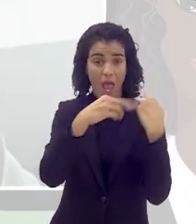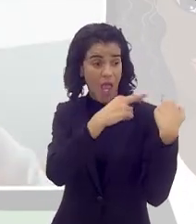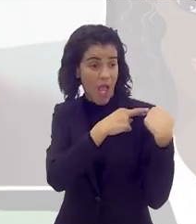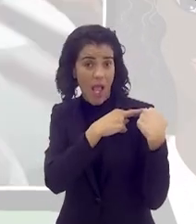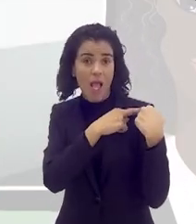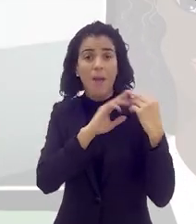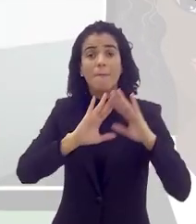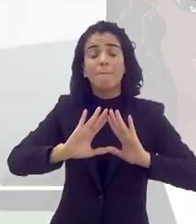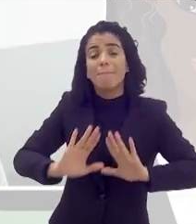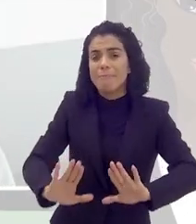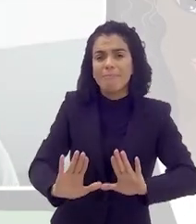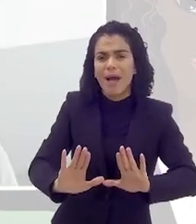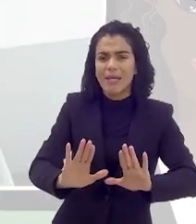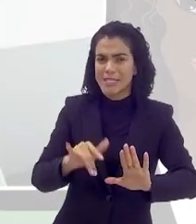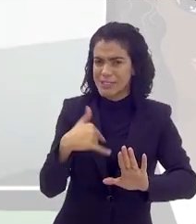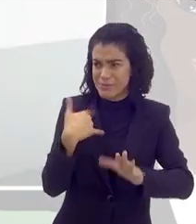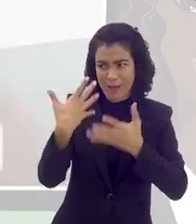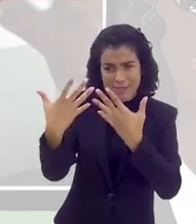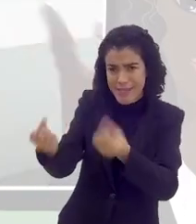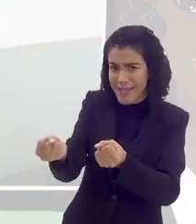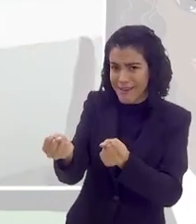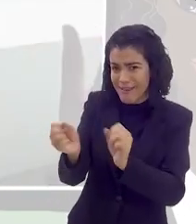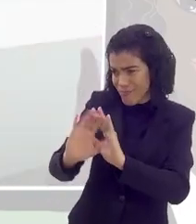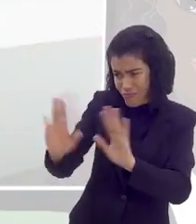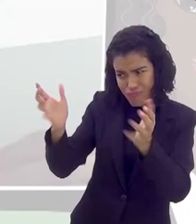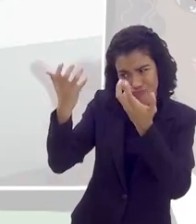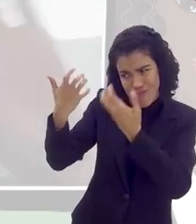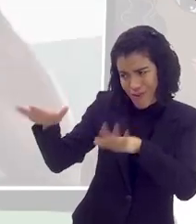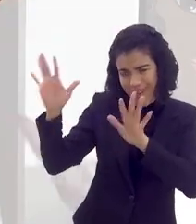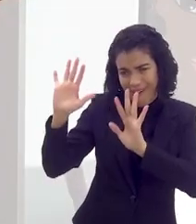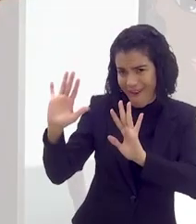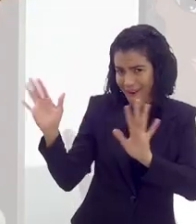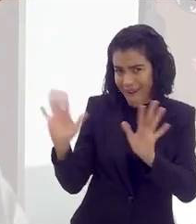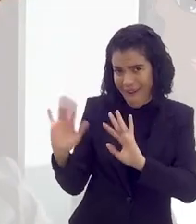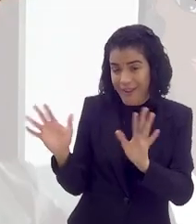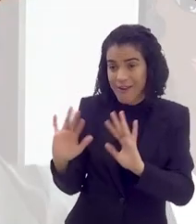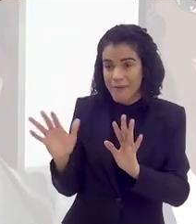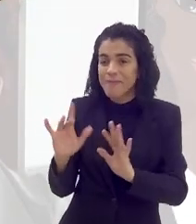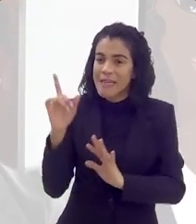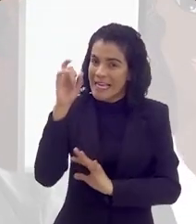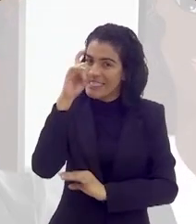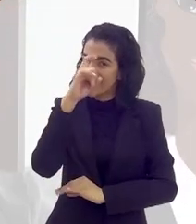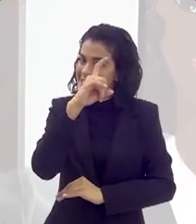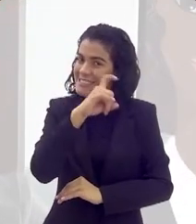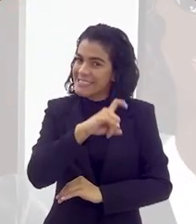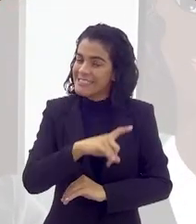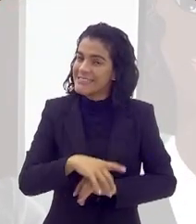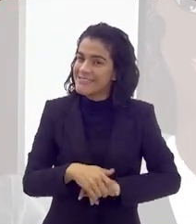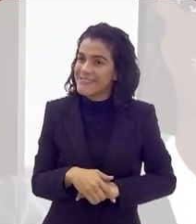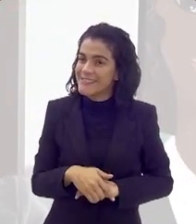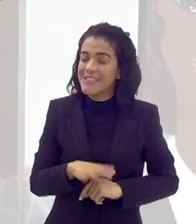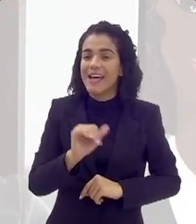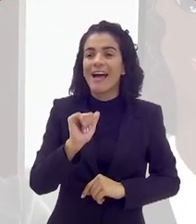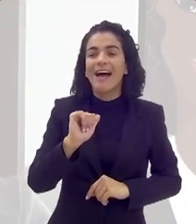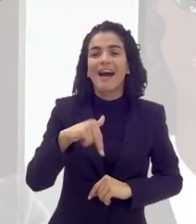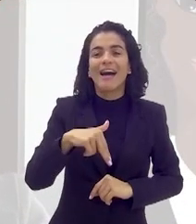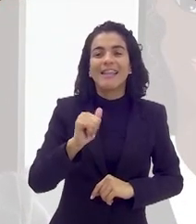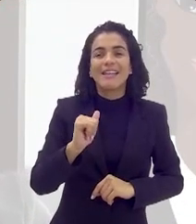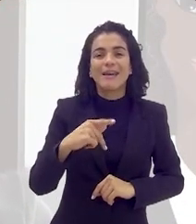gente, sabe. Declina do convite. Não aceita o convite. Fala, só não quero. É difícil. Eu sei que é difícil.